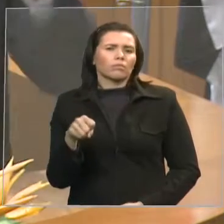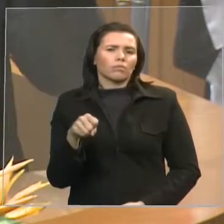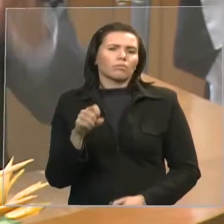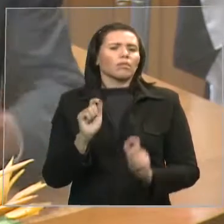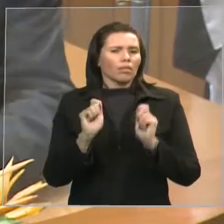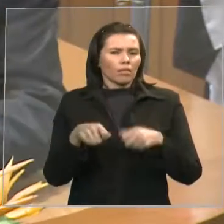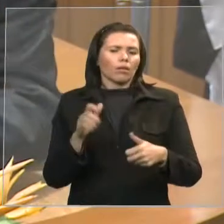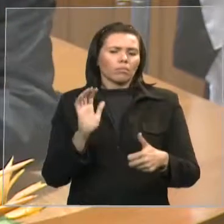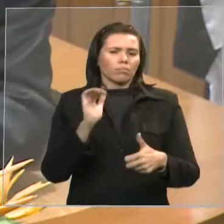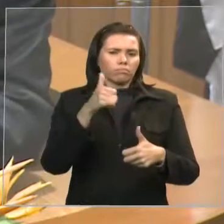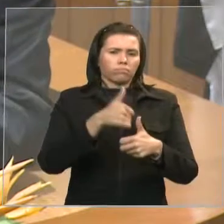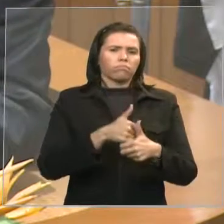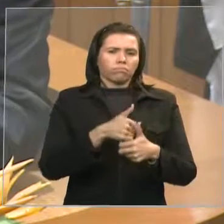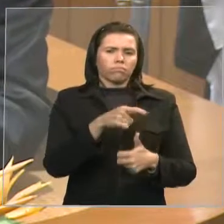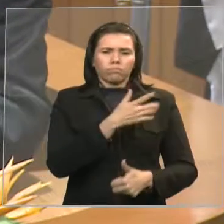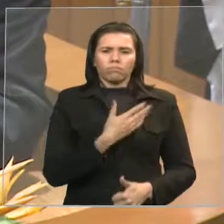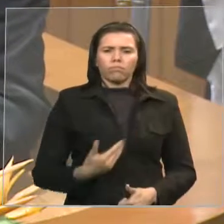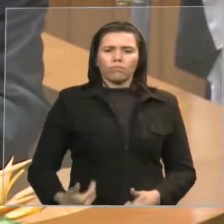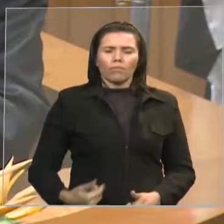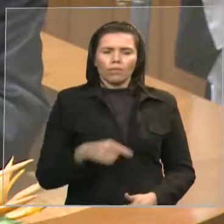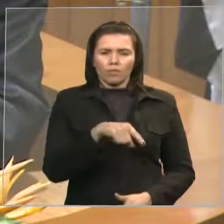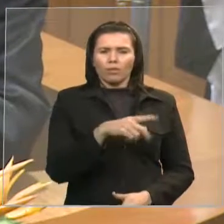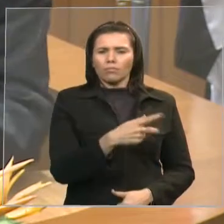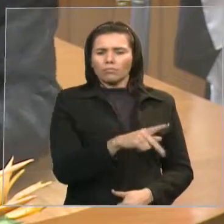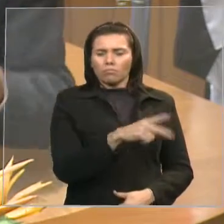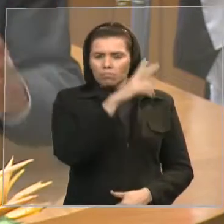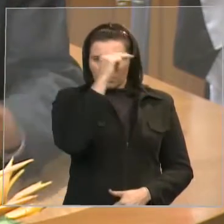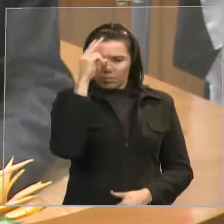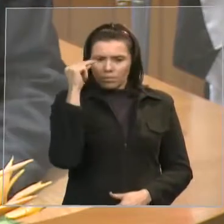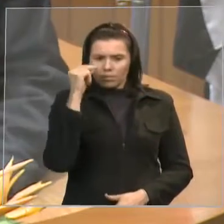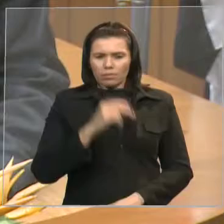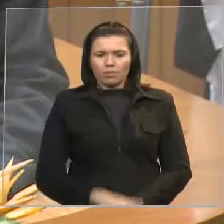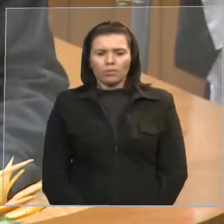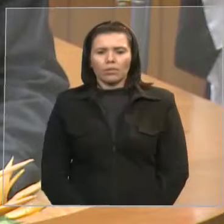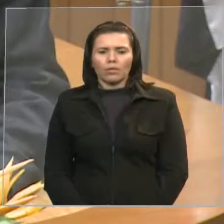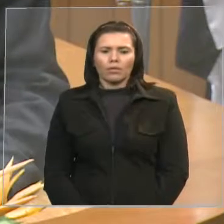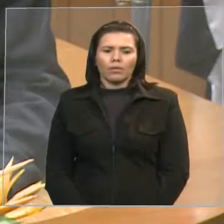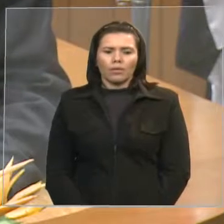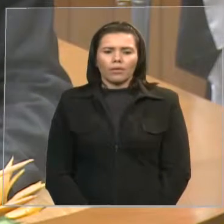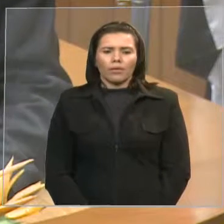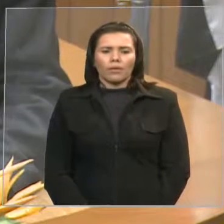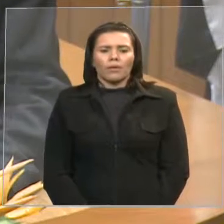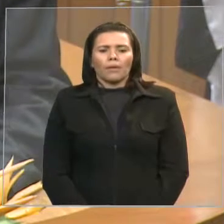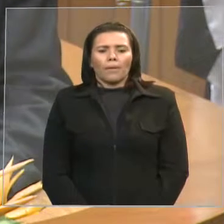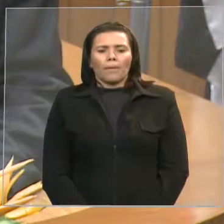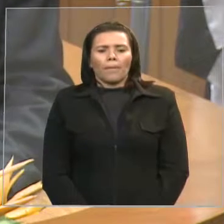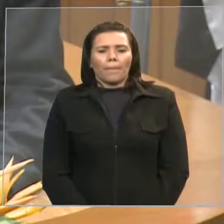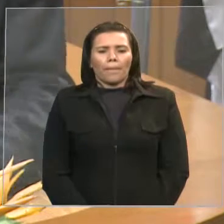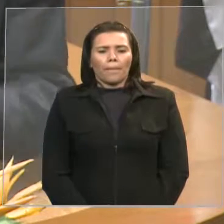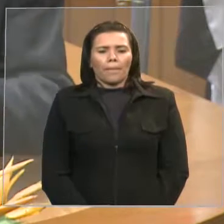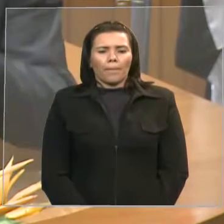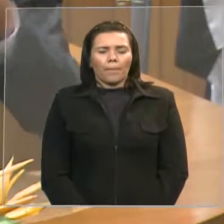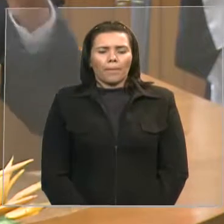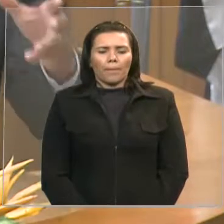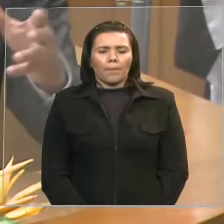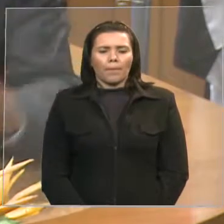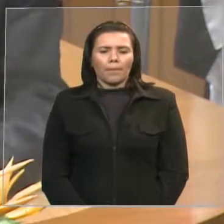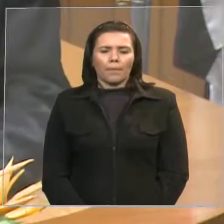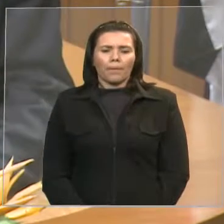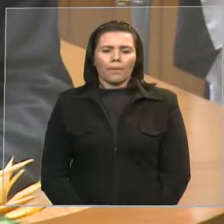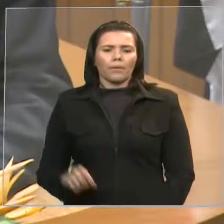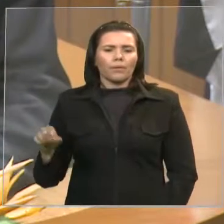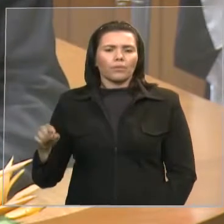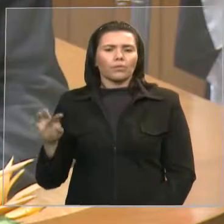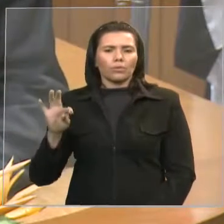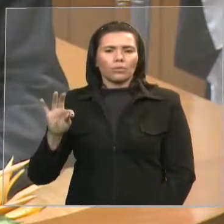determinou que o comando do município ficasse sob a gestão do prefeito Gago e ao mesmo tempo determinou que